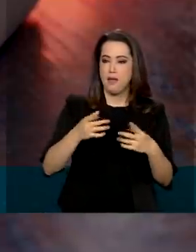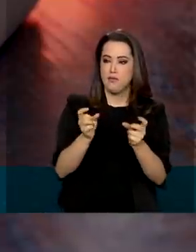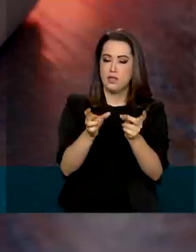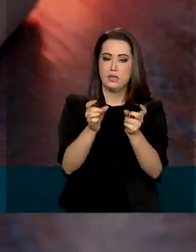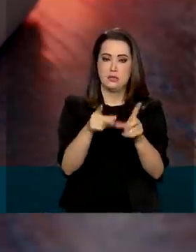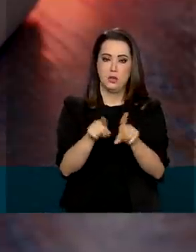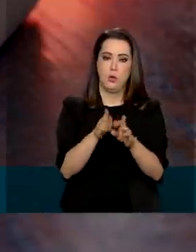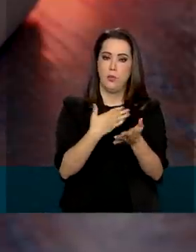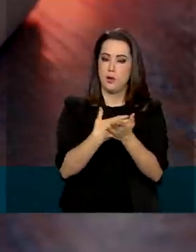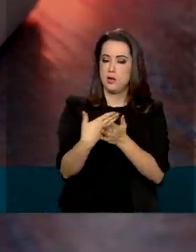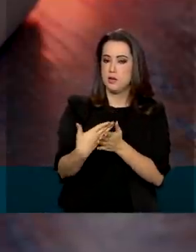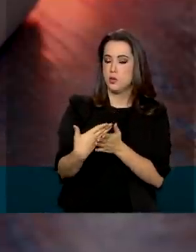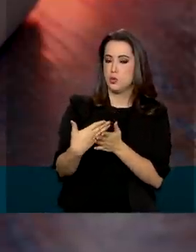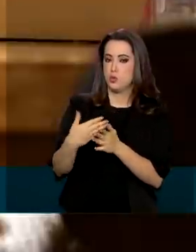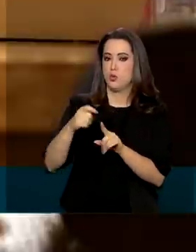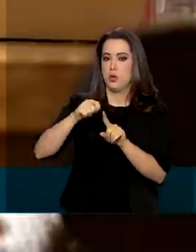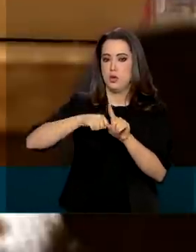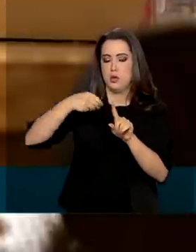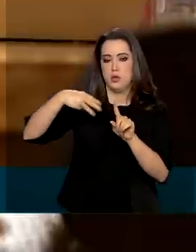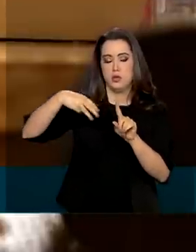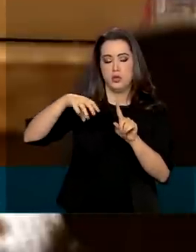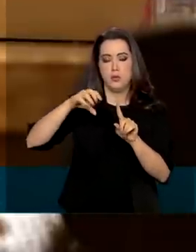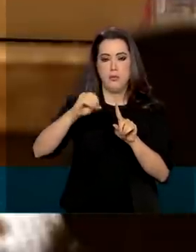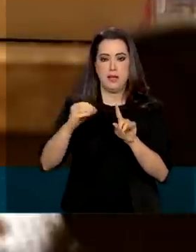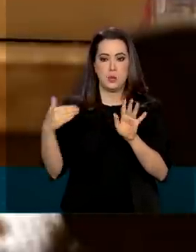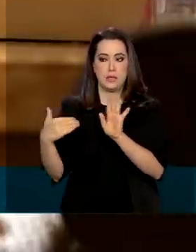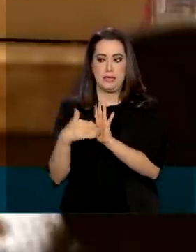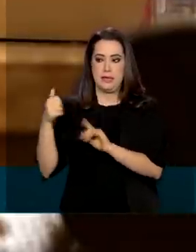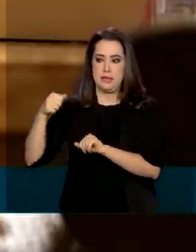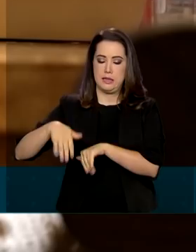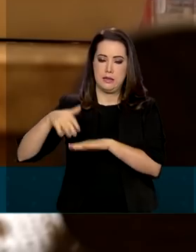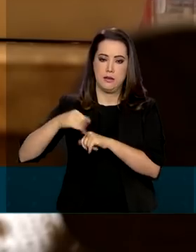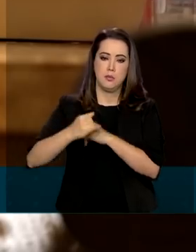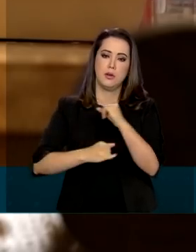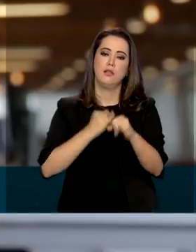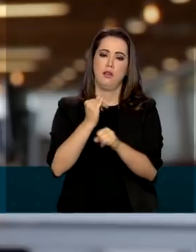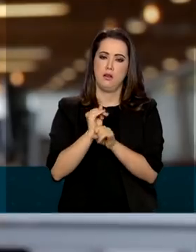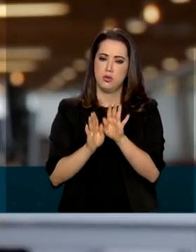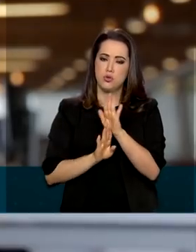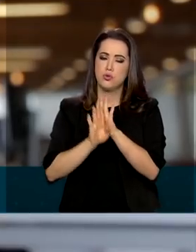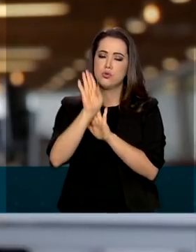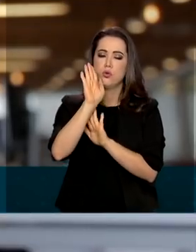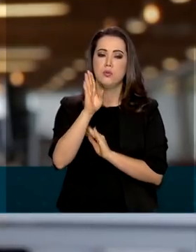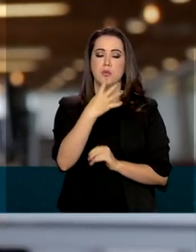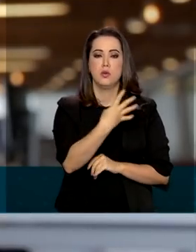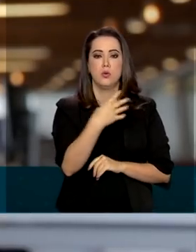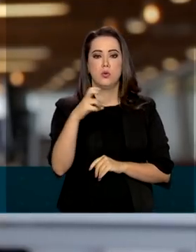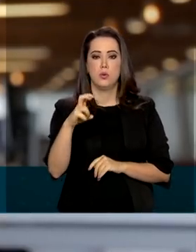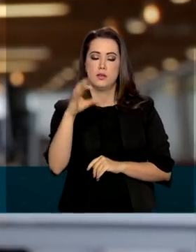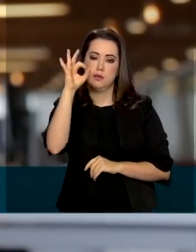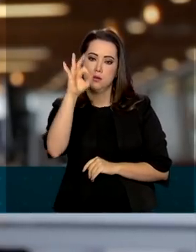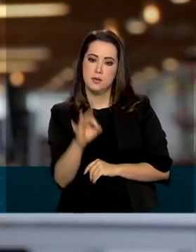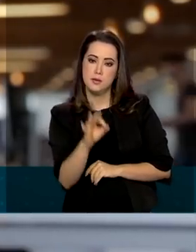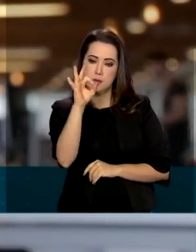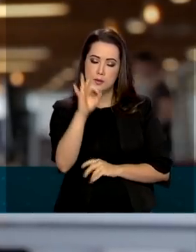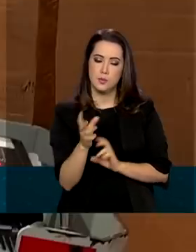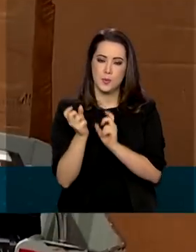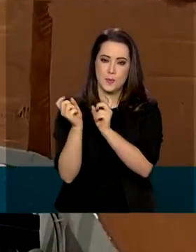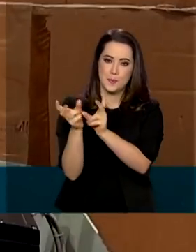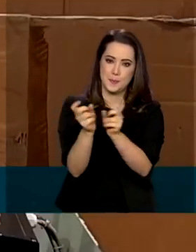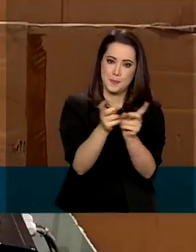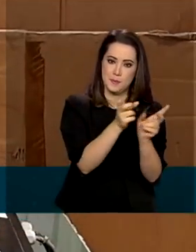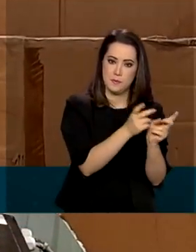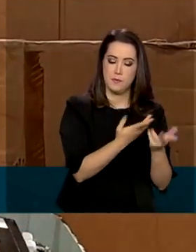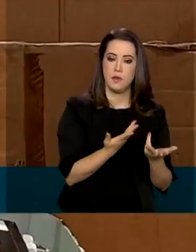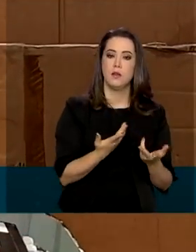quarentena, em março, e o mês de setembro, o varejo eletrônico teve um aumento de 45% no volume de vendas.